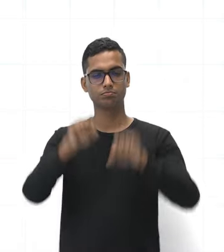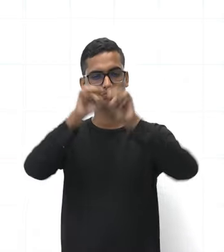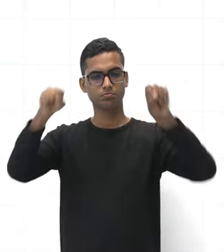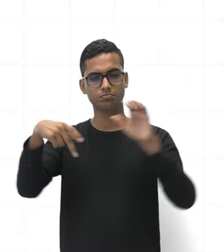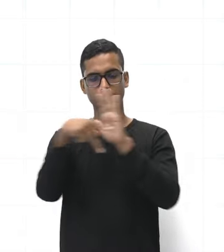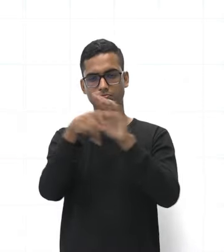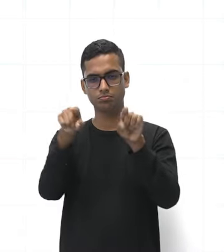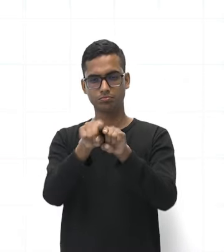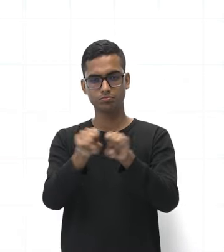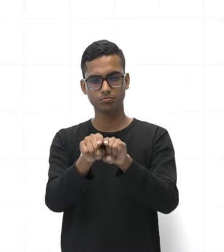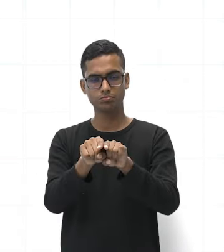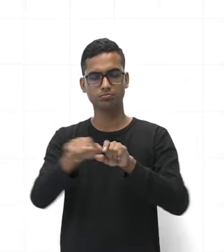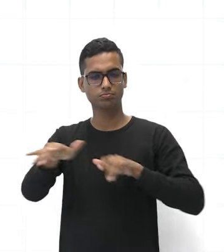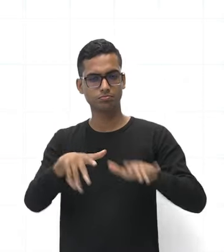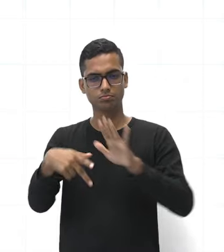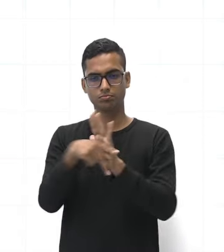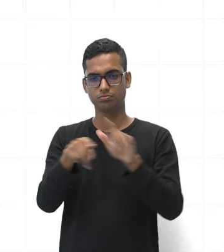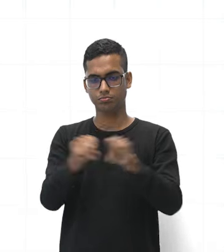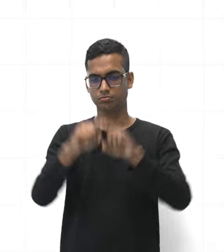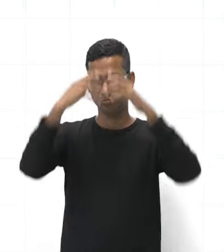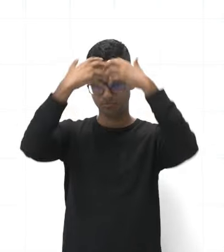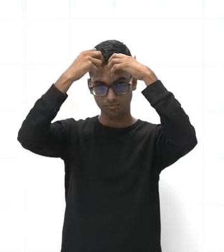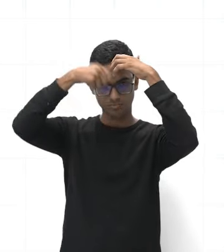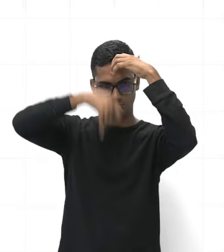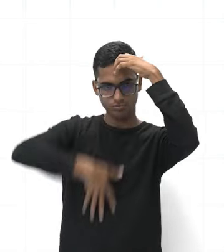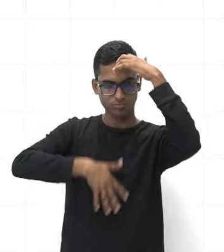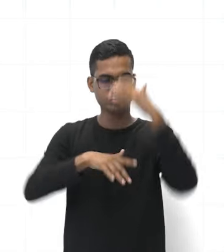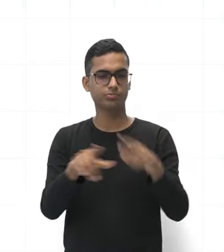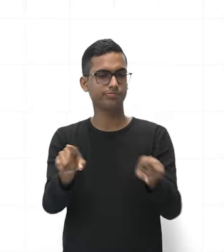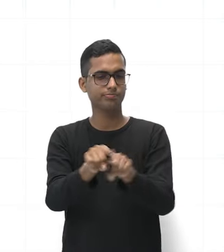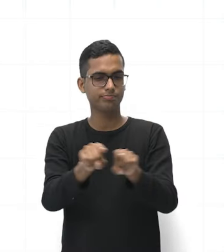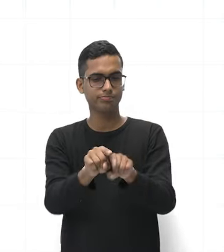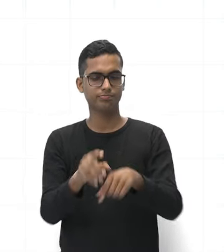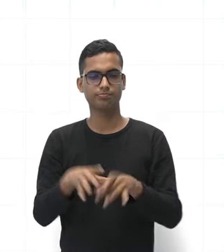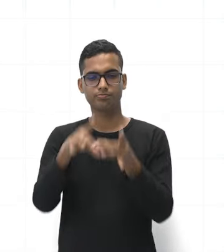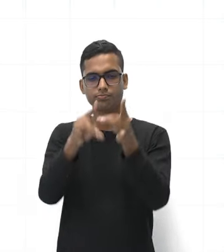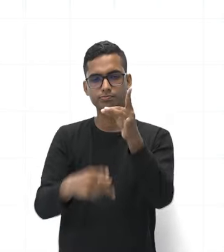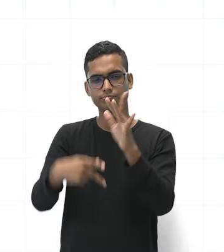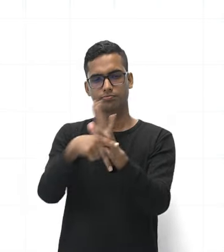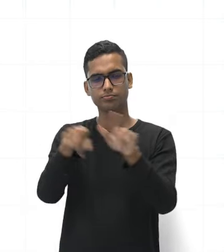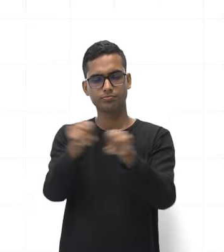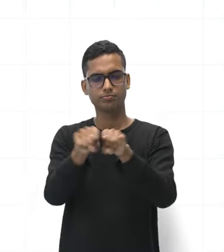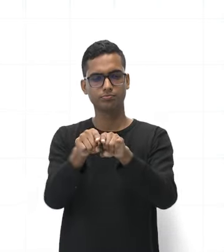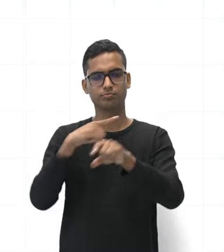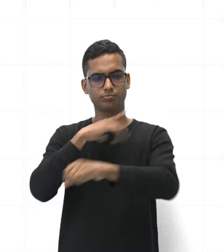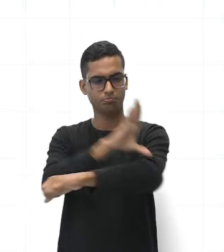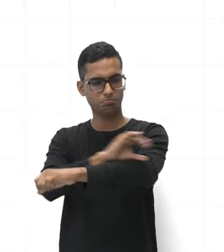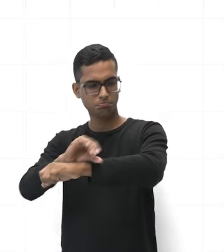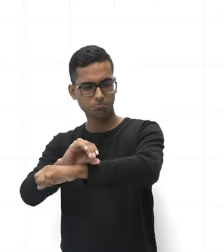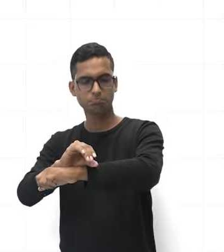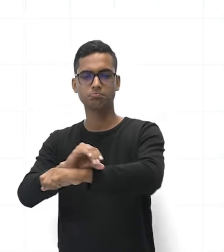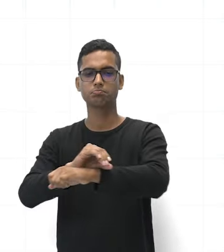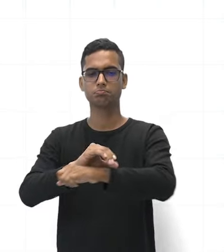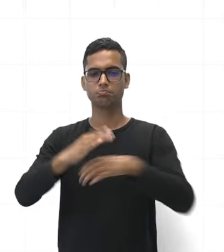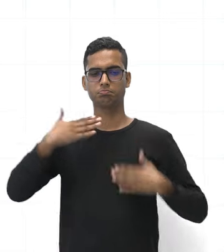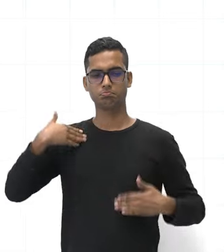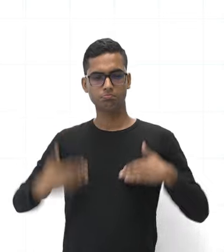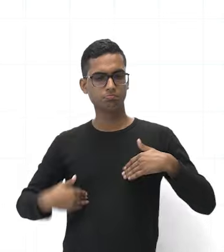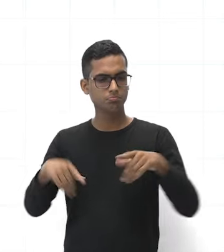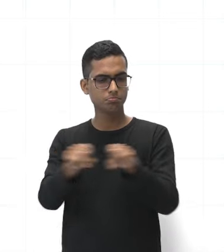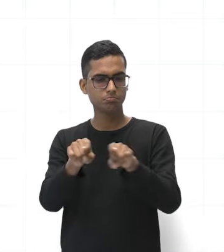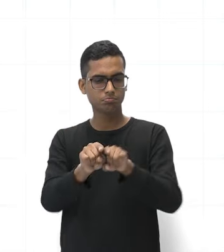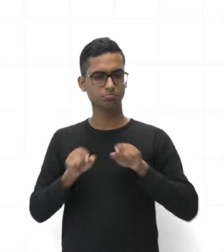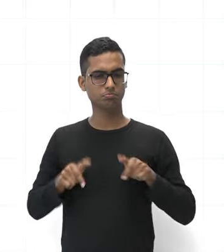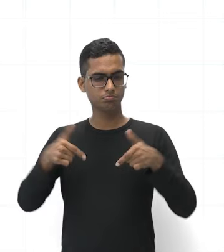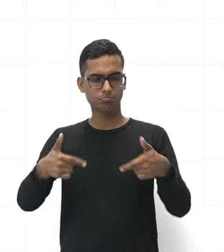entre os sistemas locomotor e nervoso, detalhamento, sistema muscular, ação da